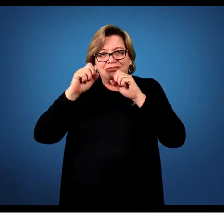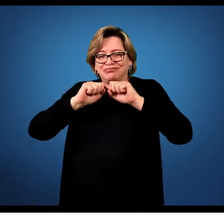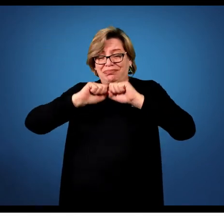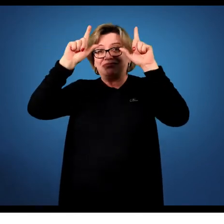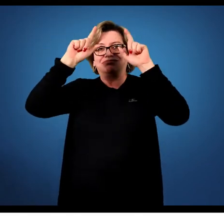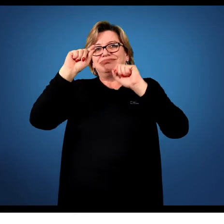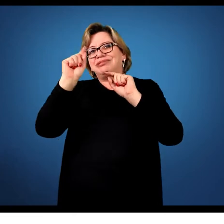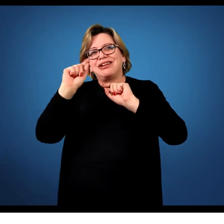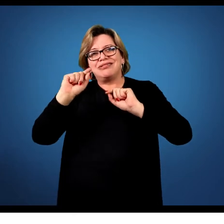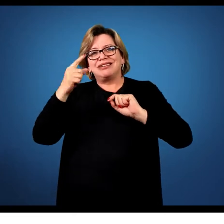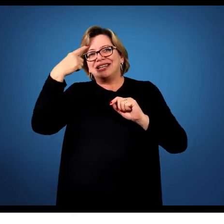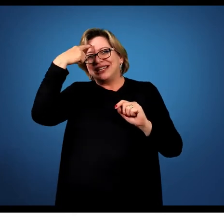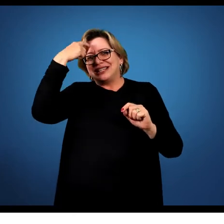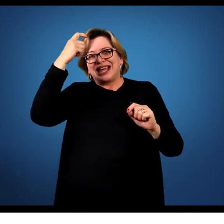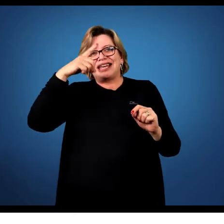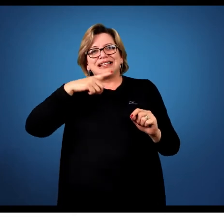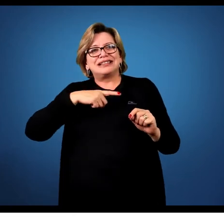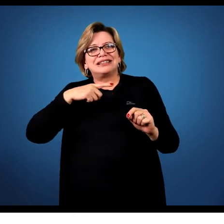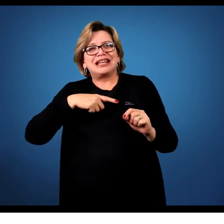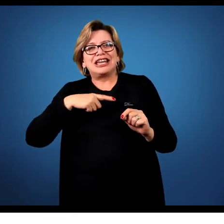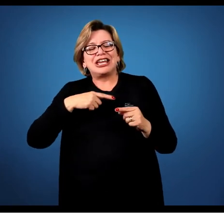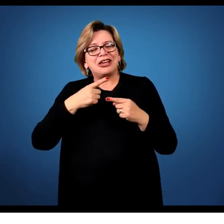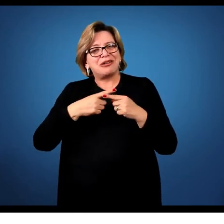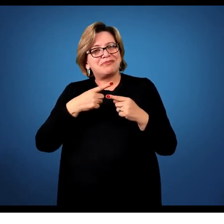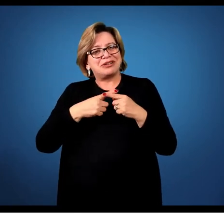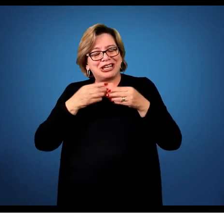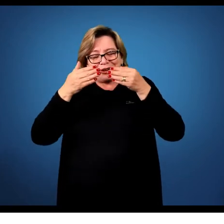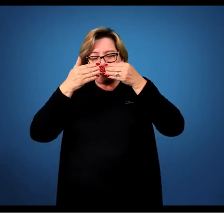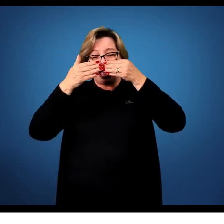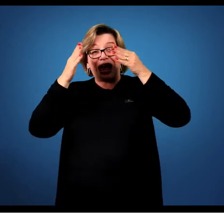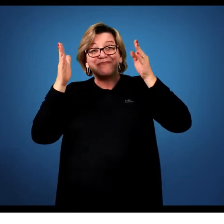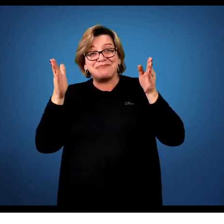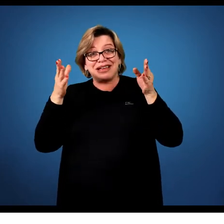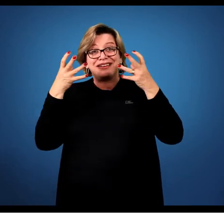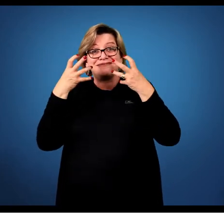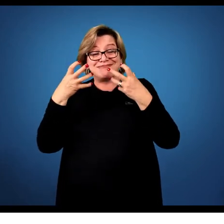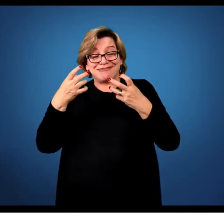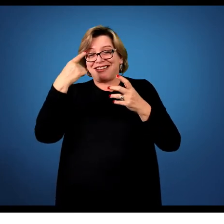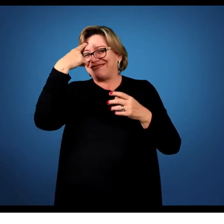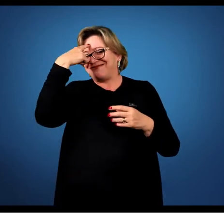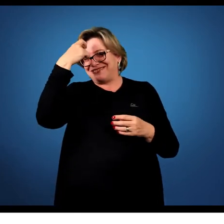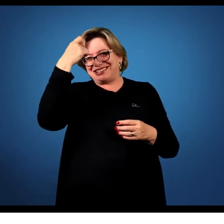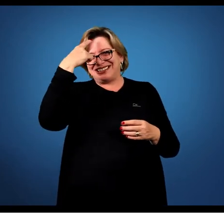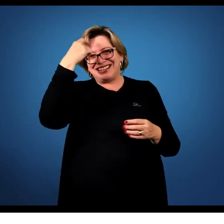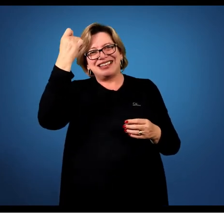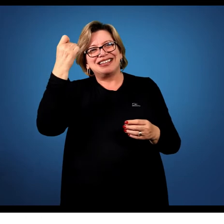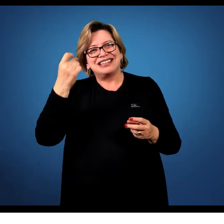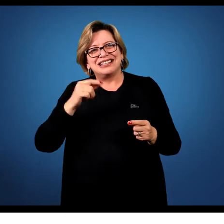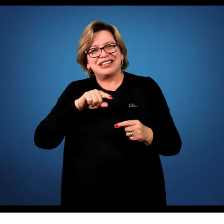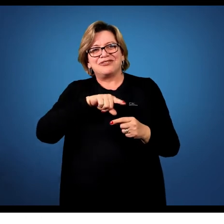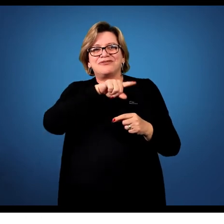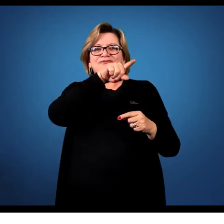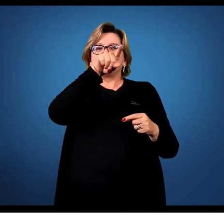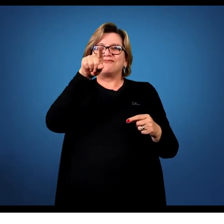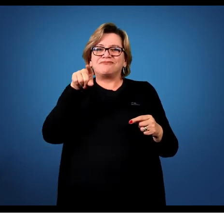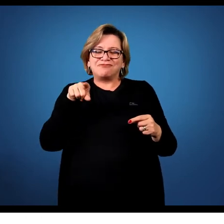vem porque eu estou numa postura apta a receber ela. Então, vocês,